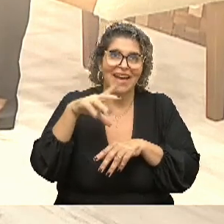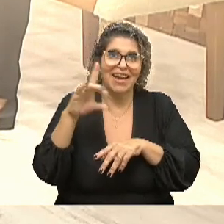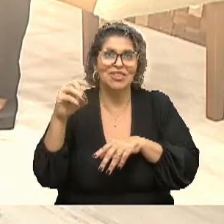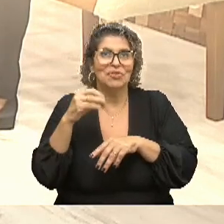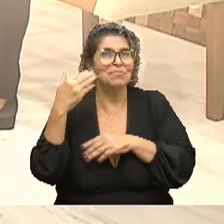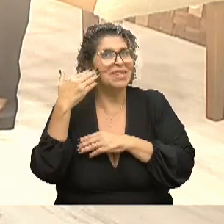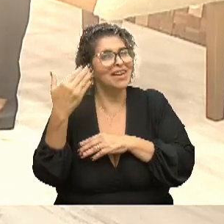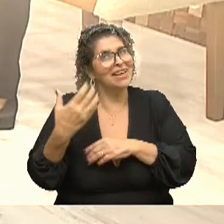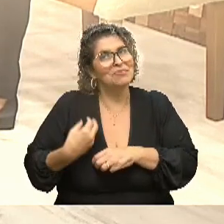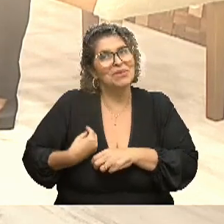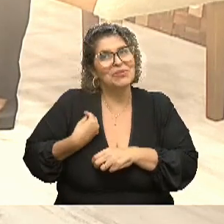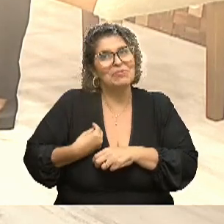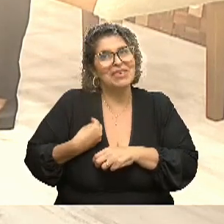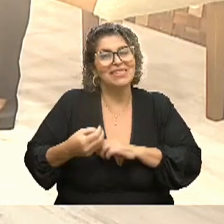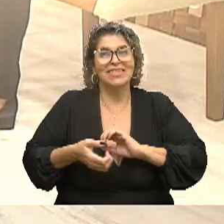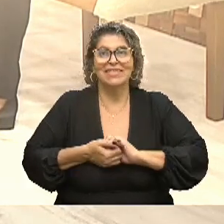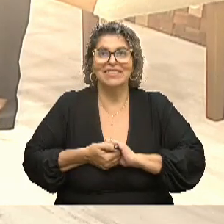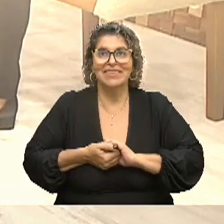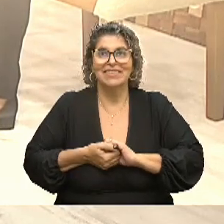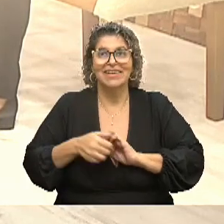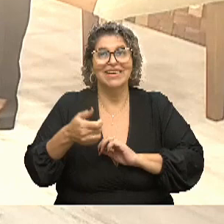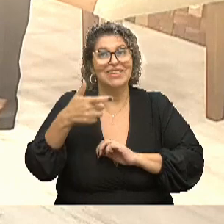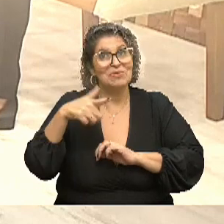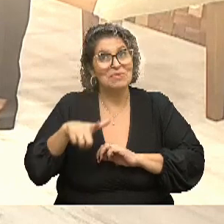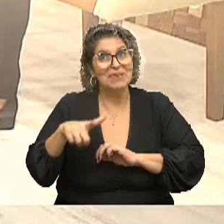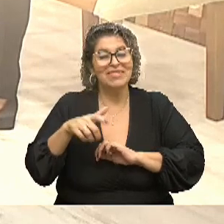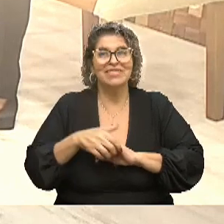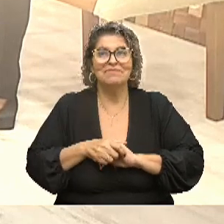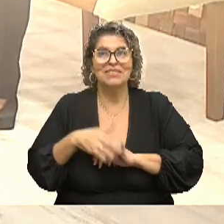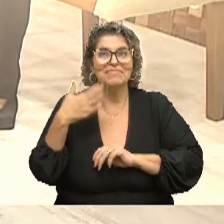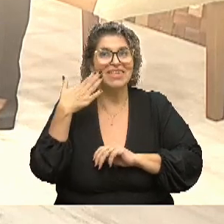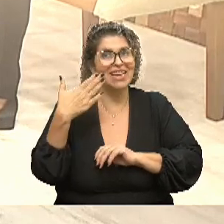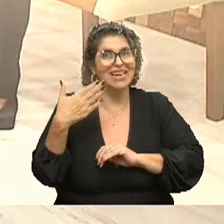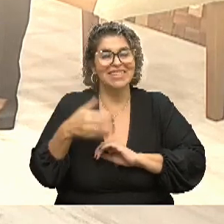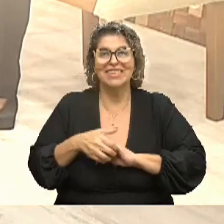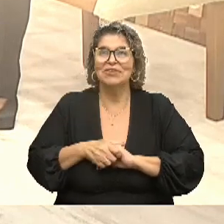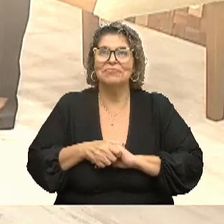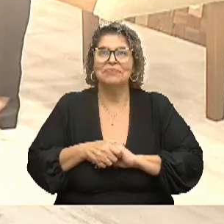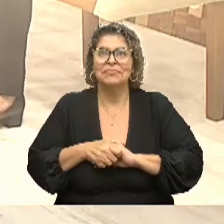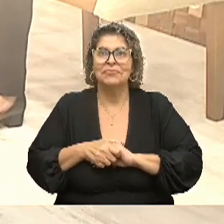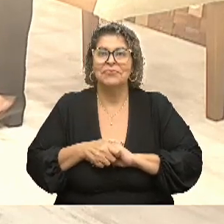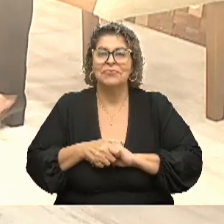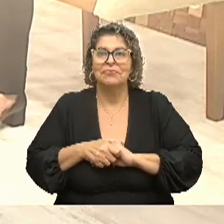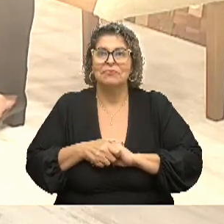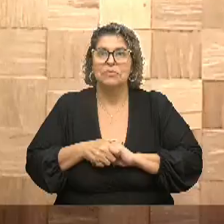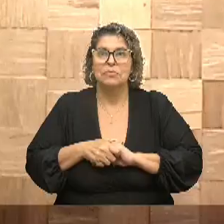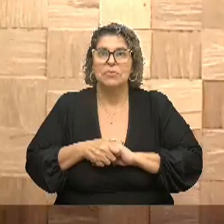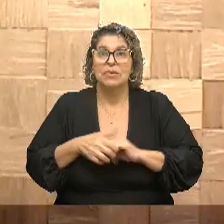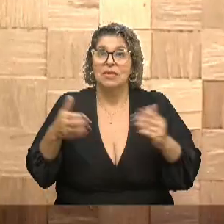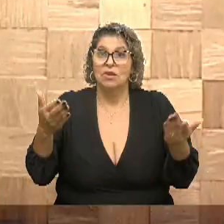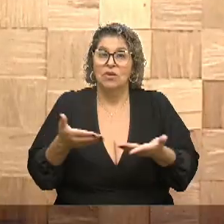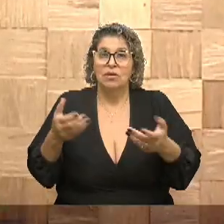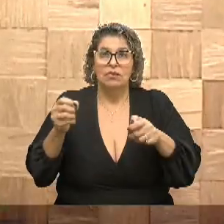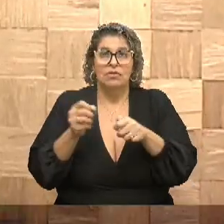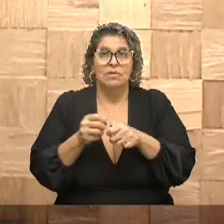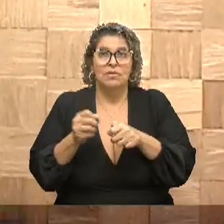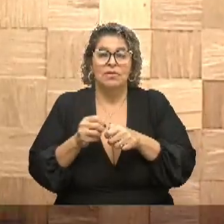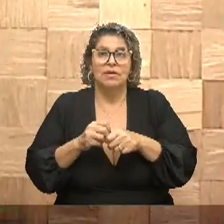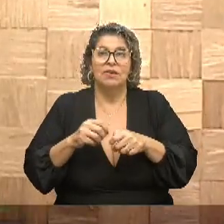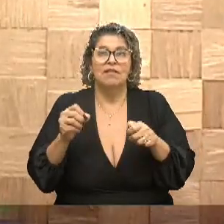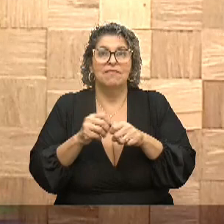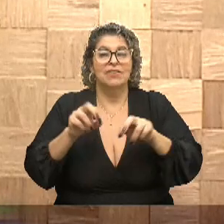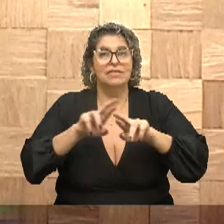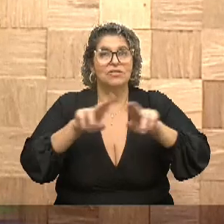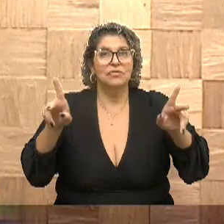obrigada pela tua presença, Bernardo. E até uma próxima. Obrigada. Muito obrigada. Então, hoje, gente, o programa Faça